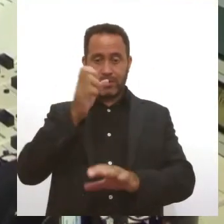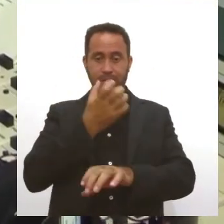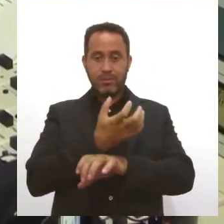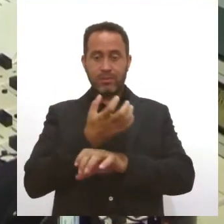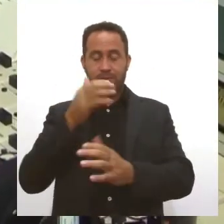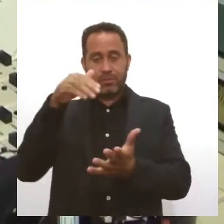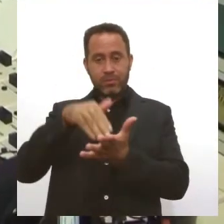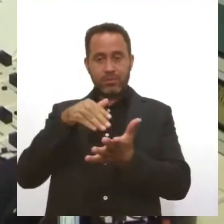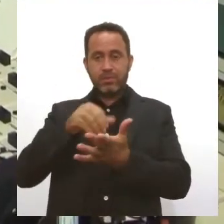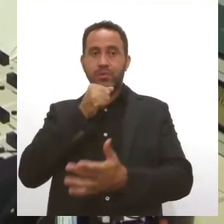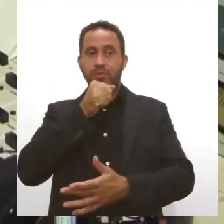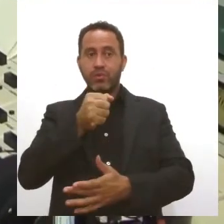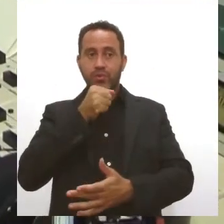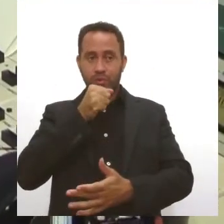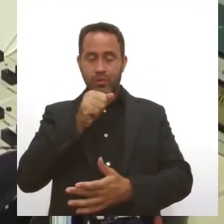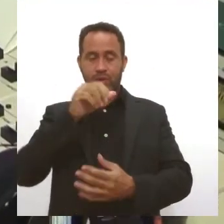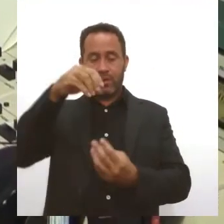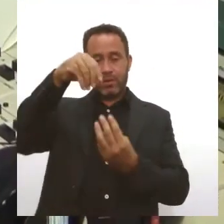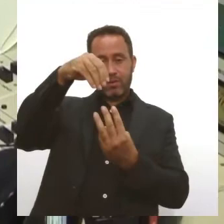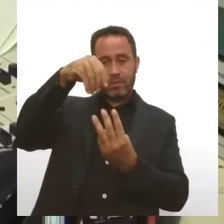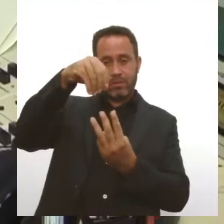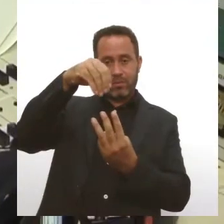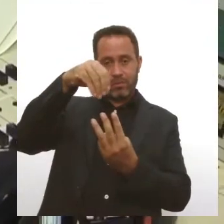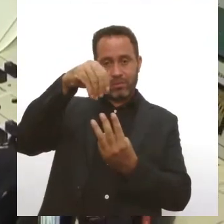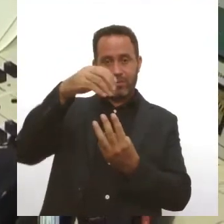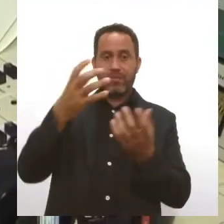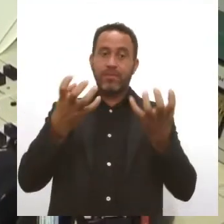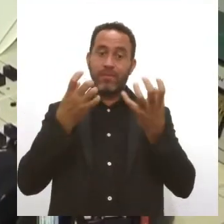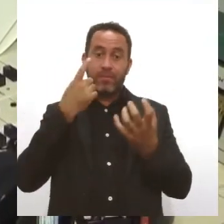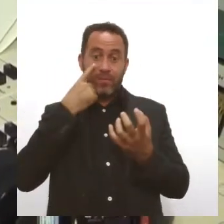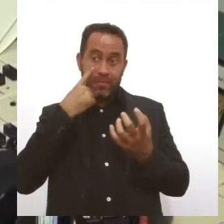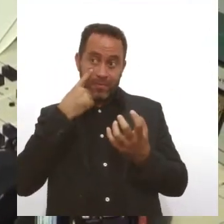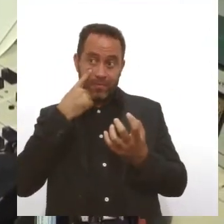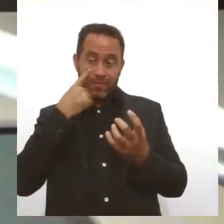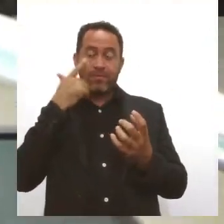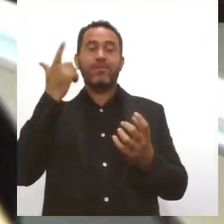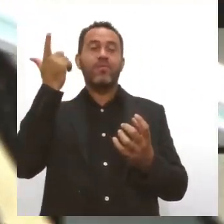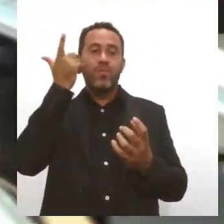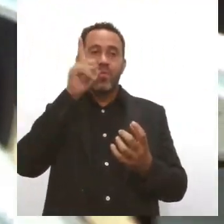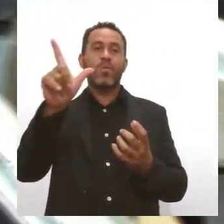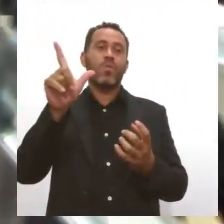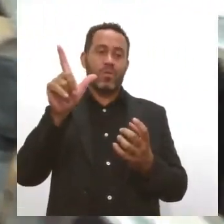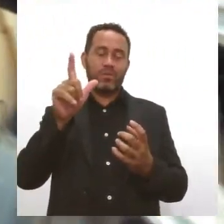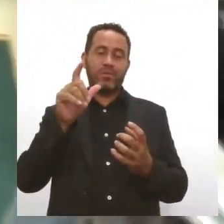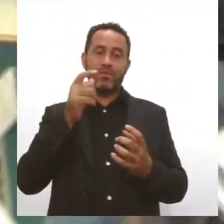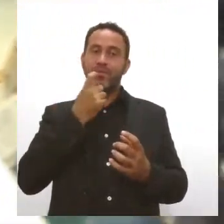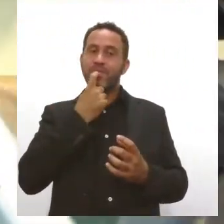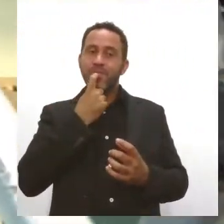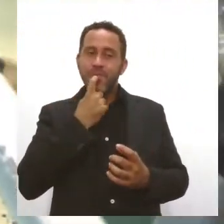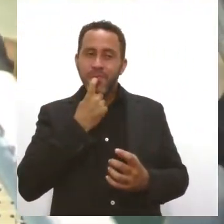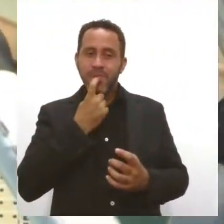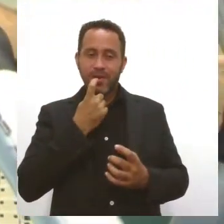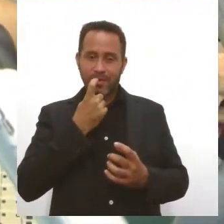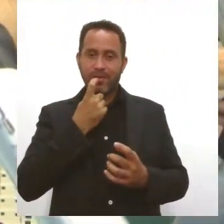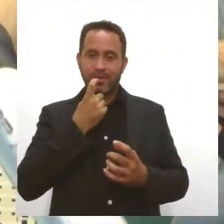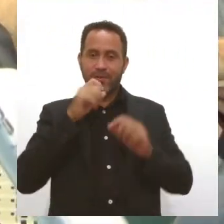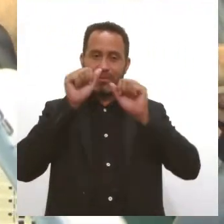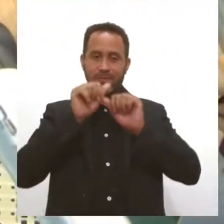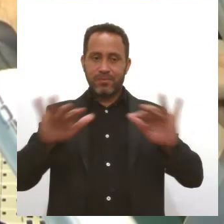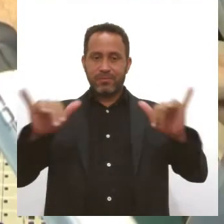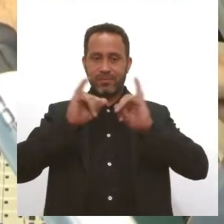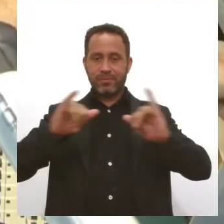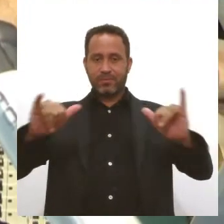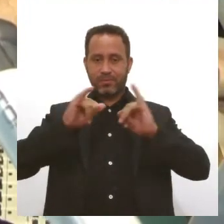de jornalismo da UFS, quer ver se concretizar em breve e, com isso, levar informação